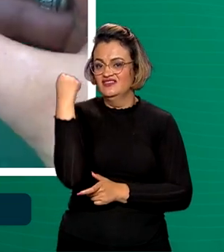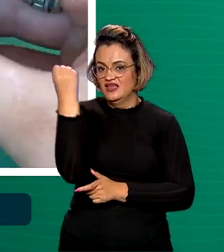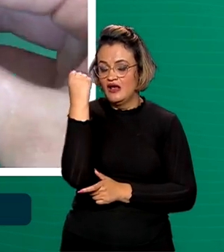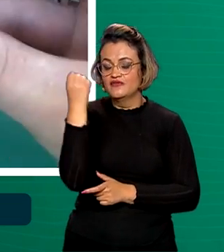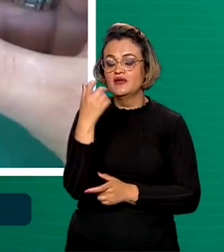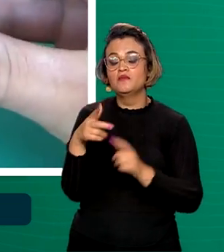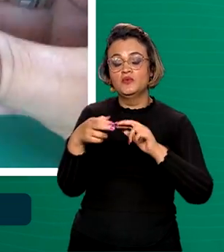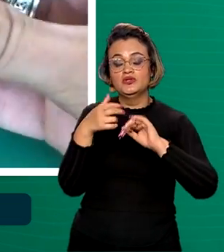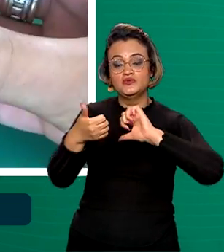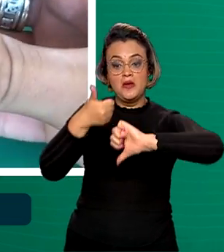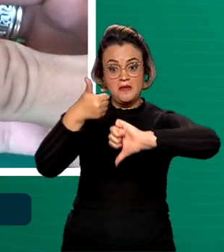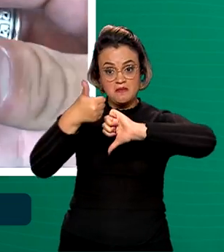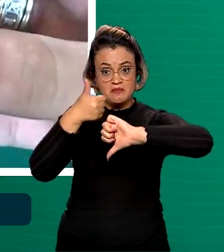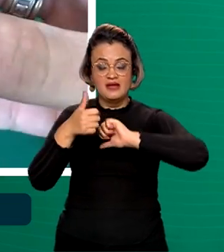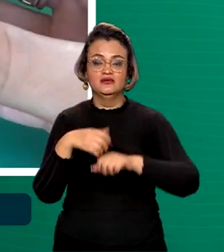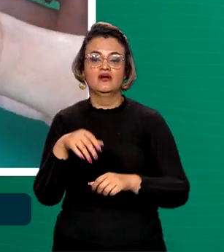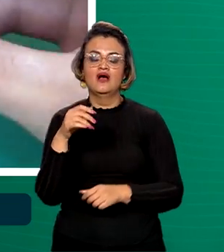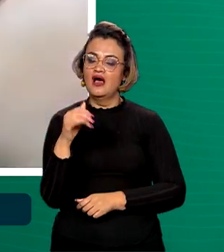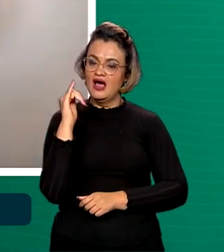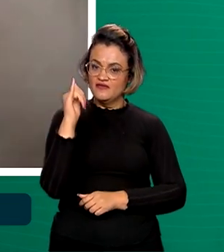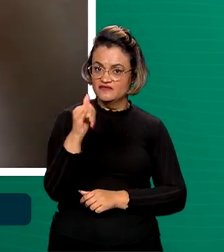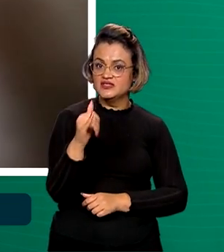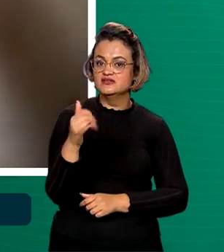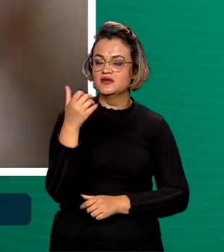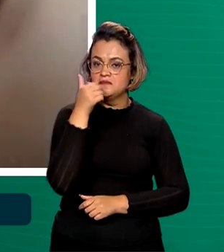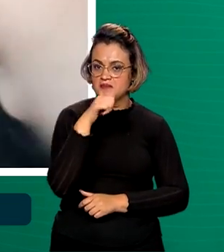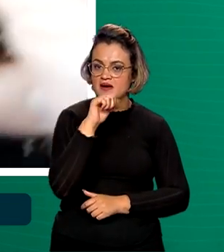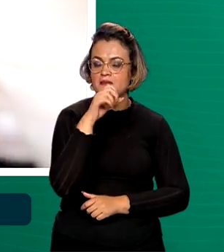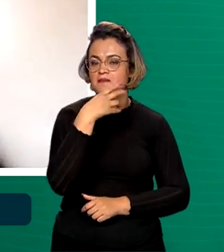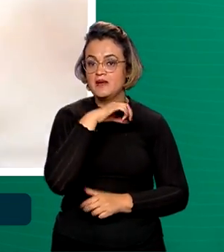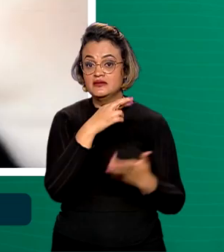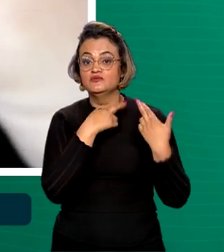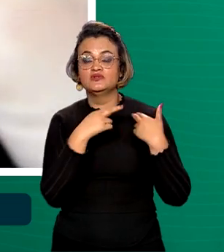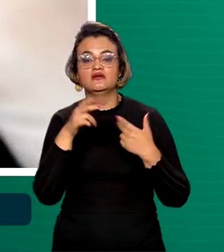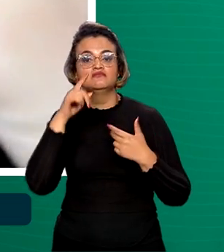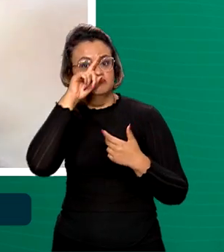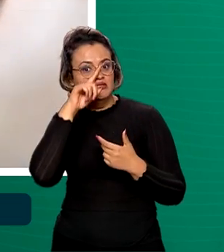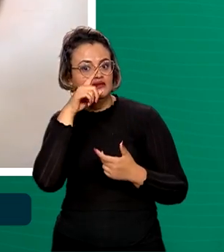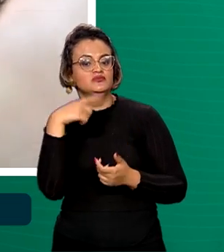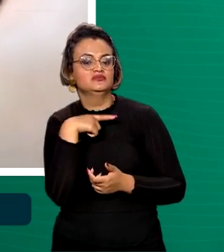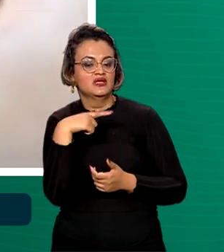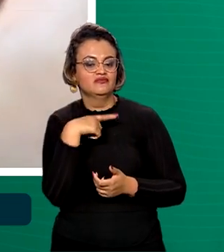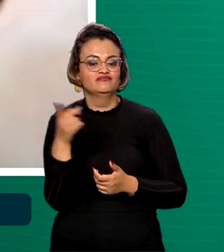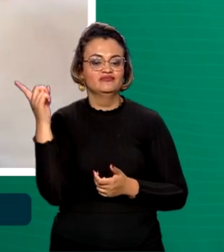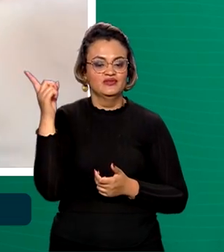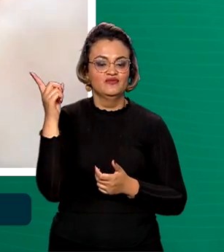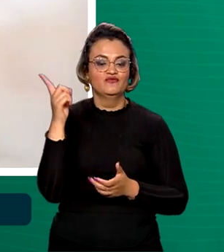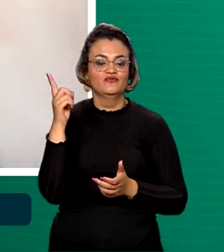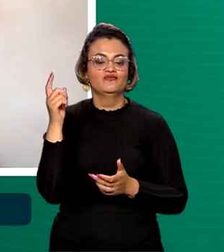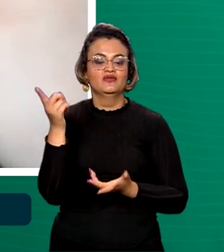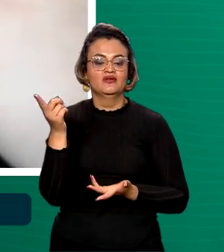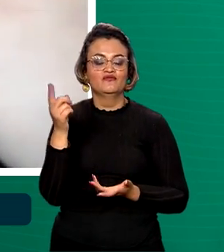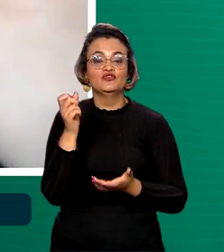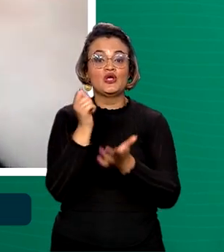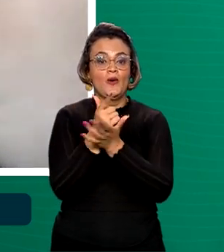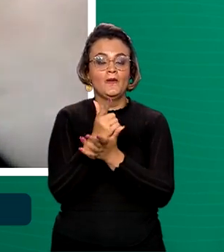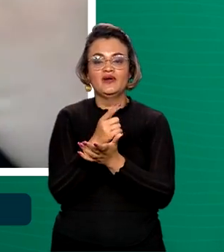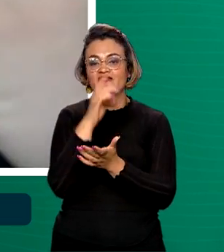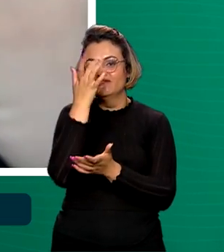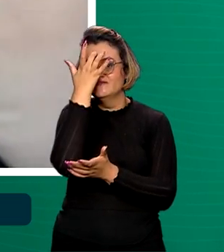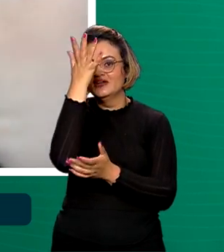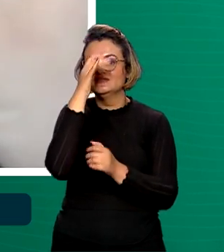Inmetro faz um alerta aos pais e responsáveis sobre os perigos do produto vendido equivocadamente